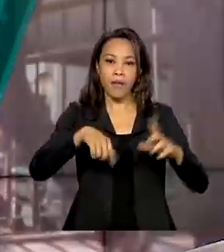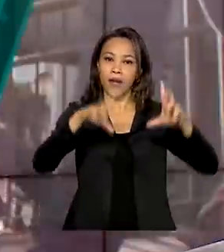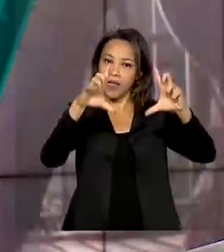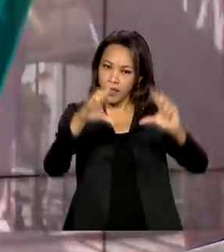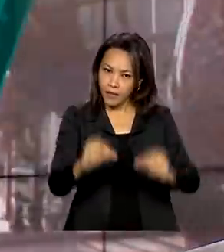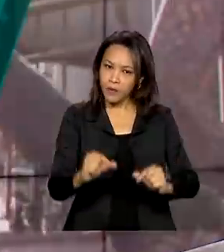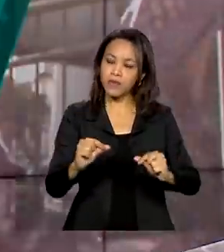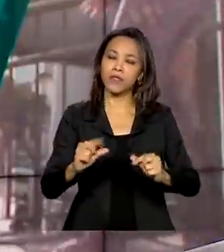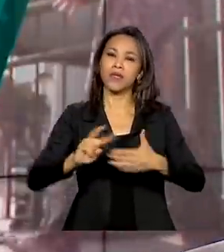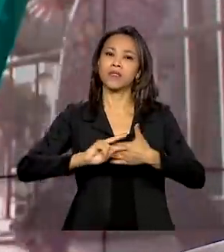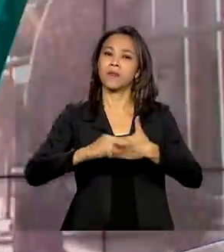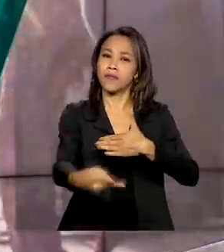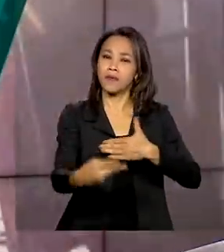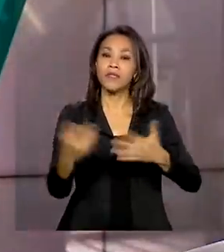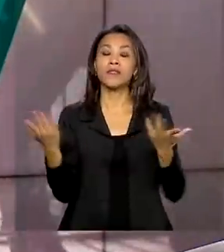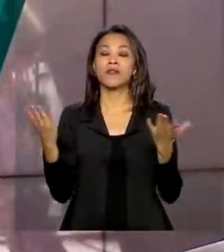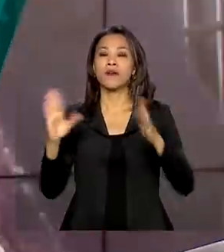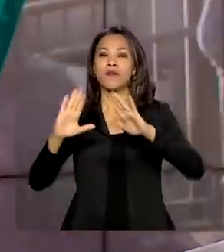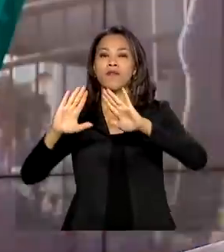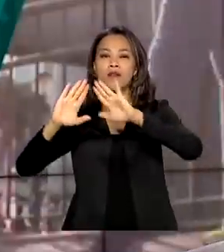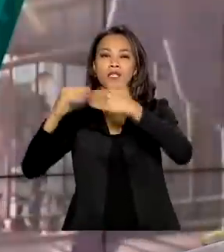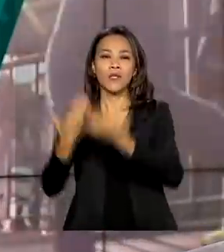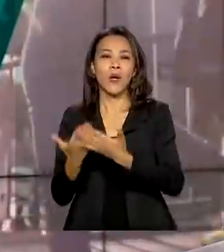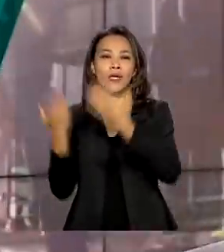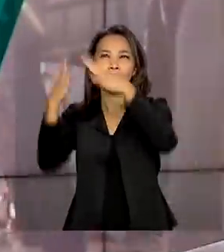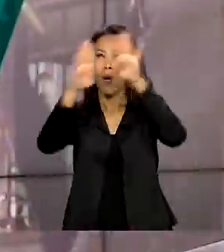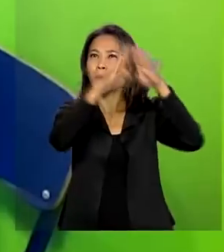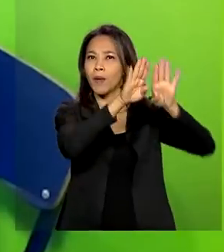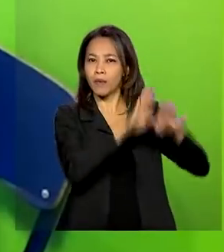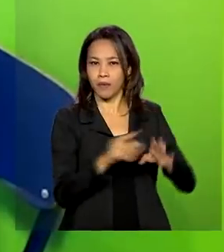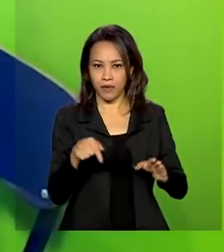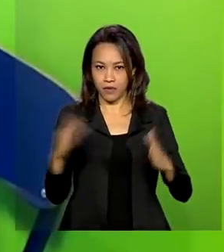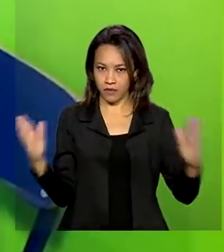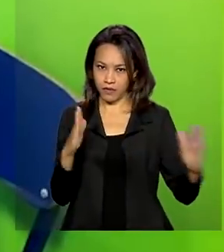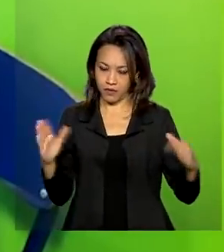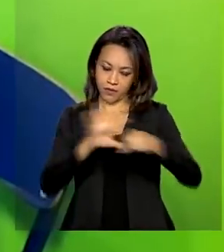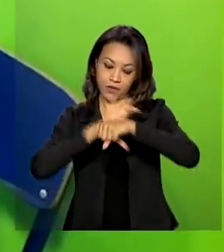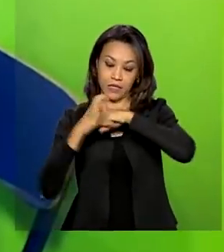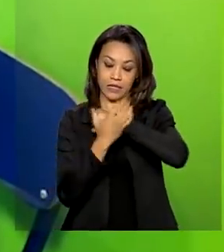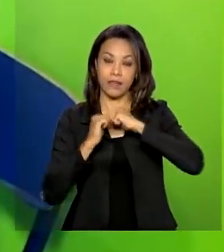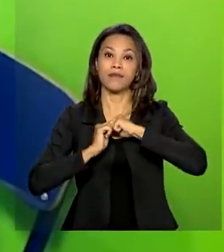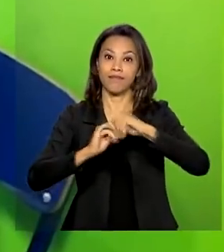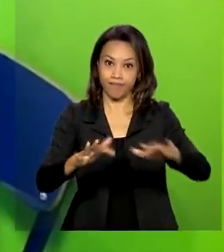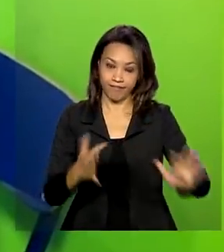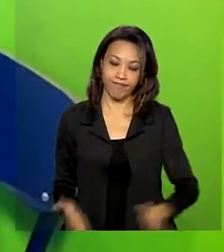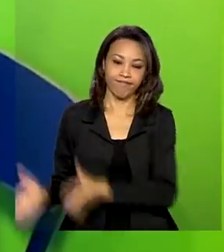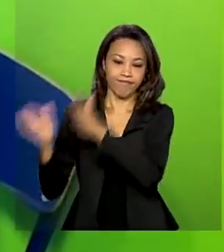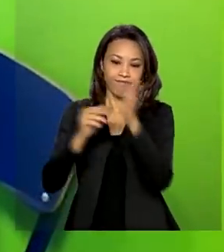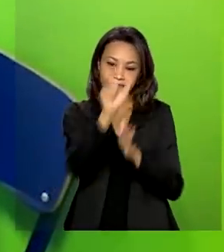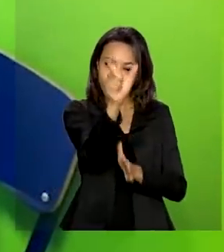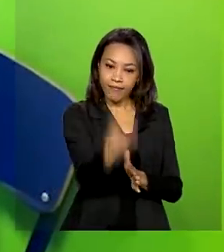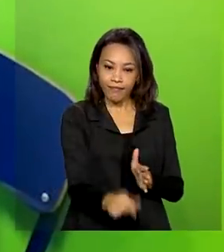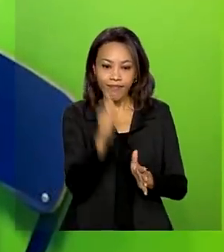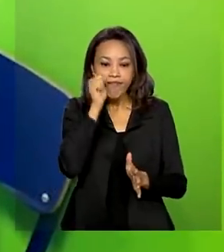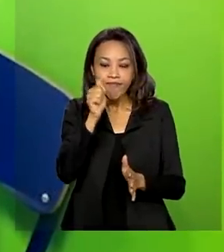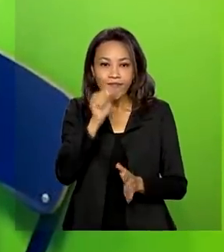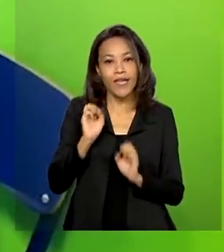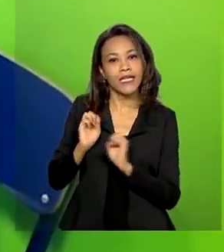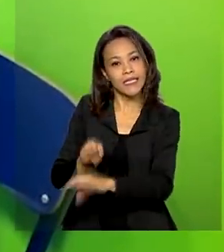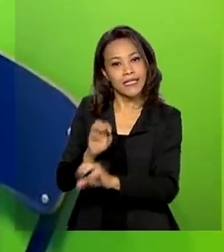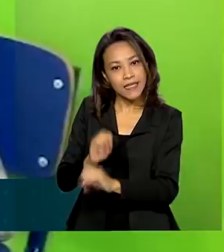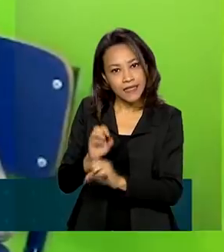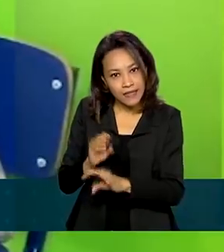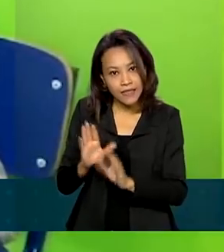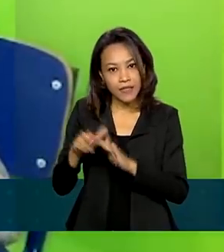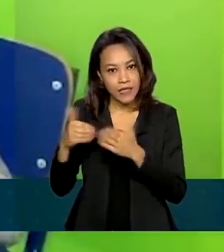causados pelo fechamento das escolas durante a pandemia. Daniela é professora da Educação Básica e mãe do